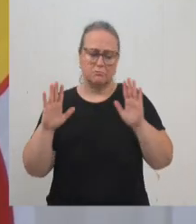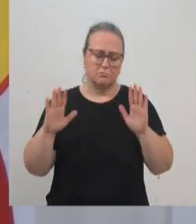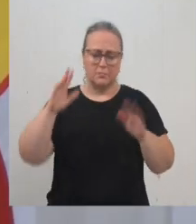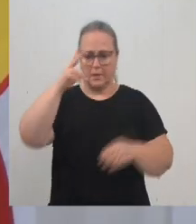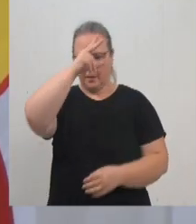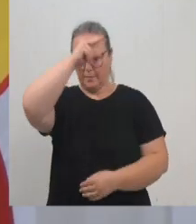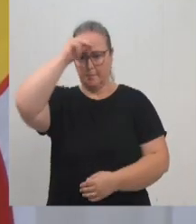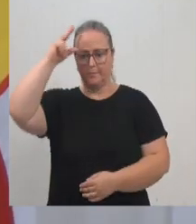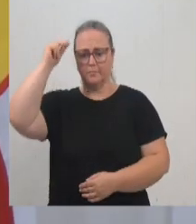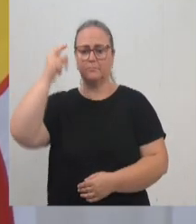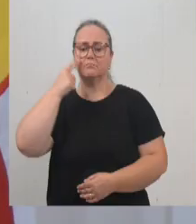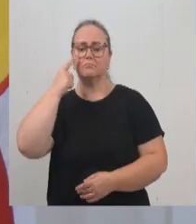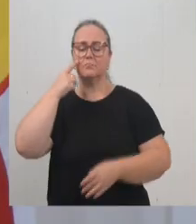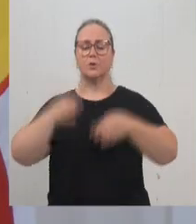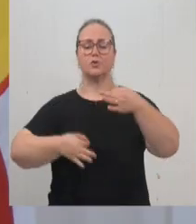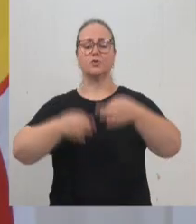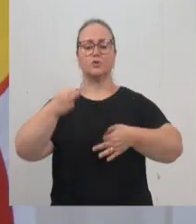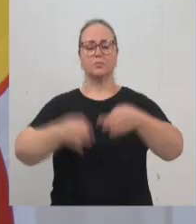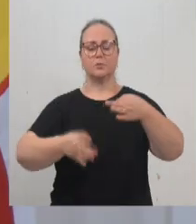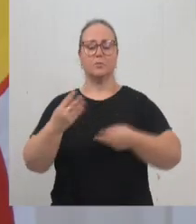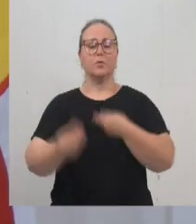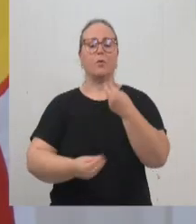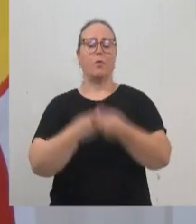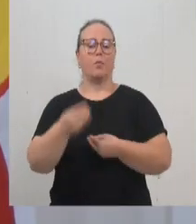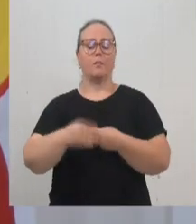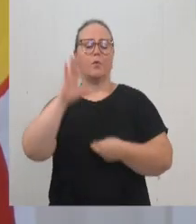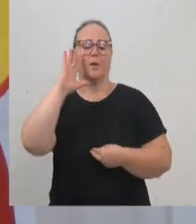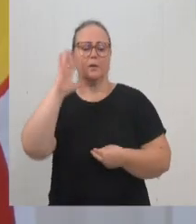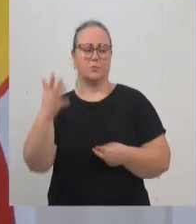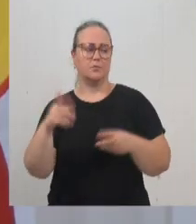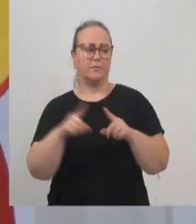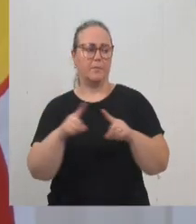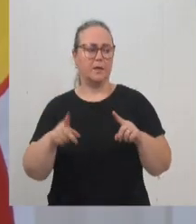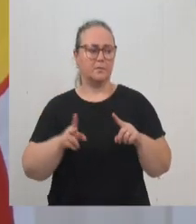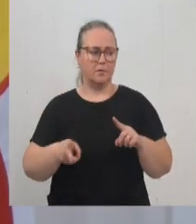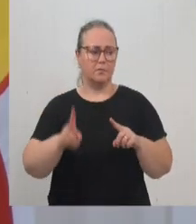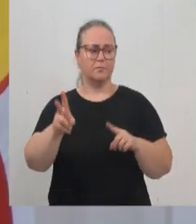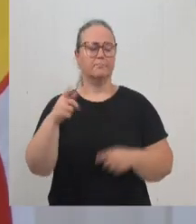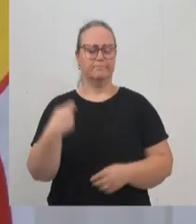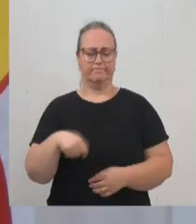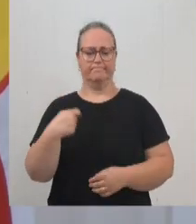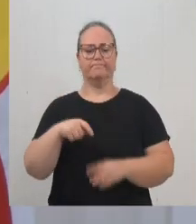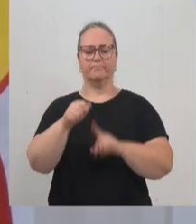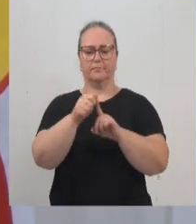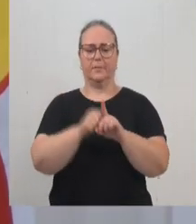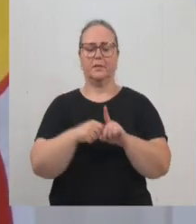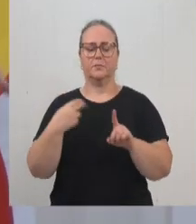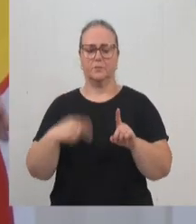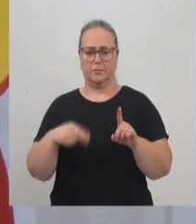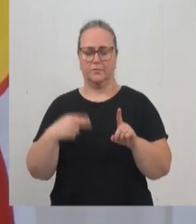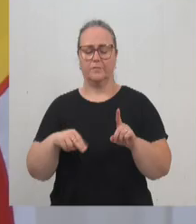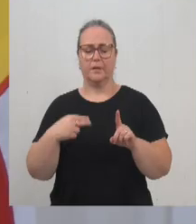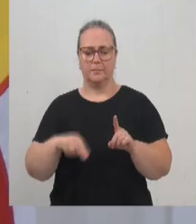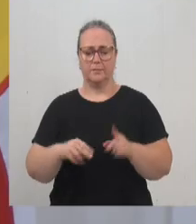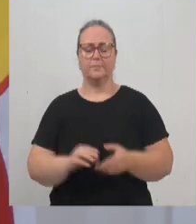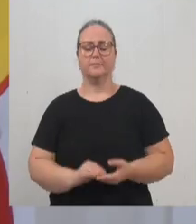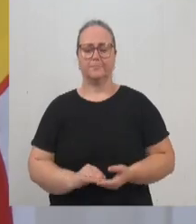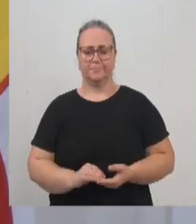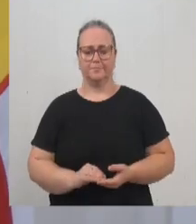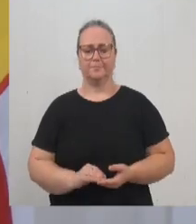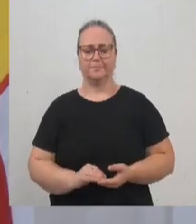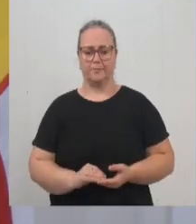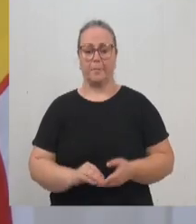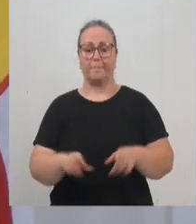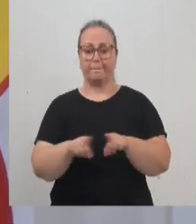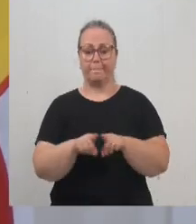jurídicos para que tenha continuidade, pelo menos no mês de novembro. E na reunião, gente sugeriu, vereador Bruno,